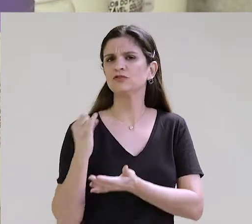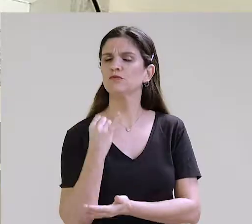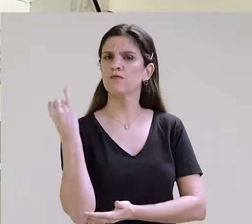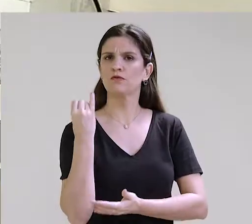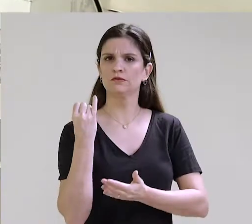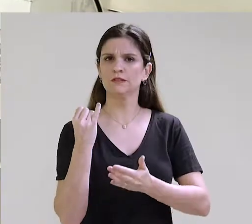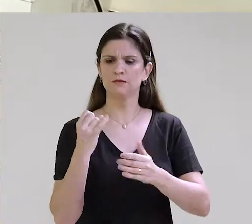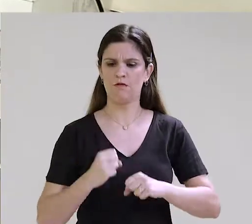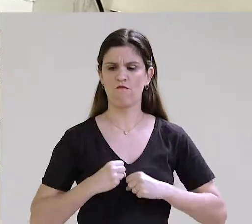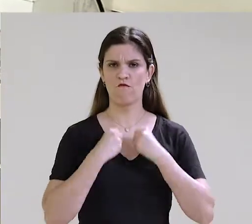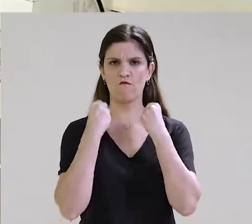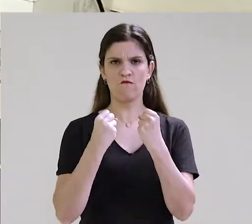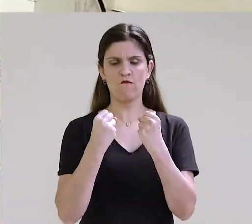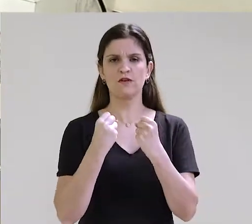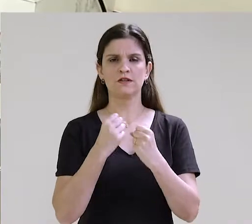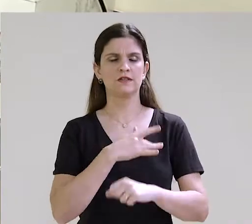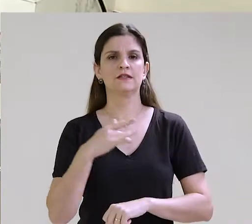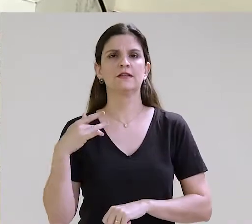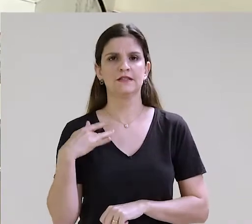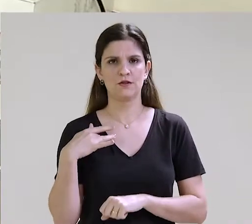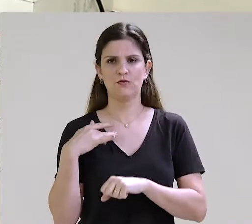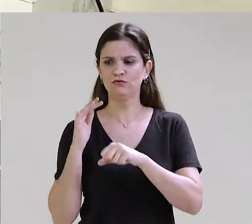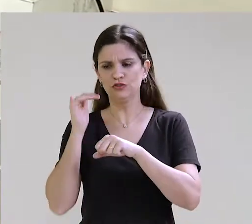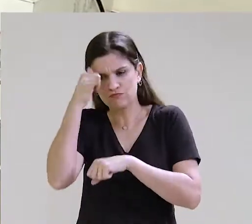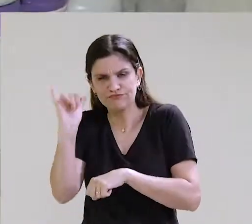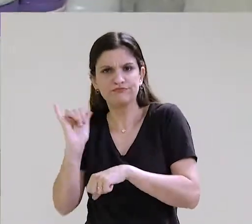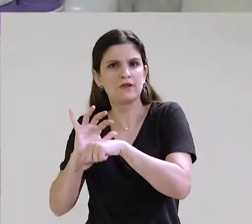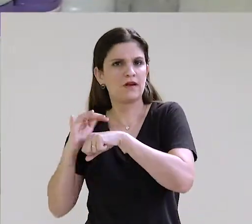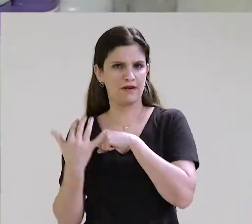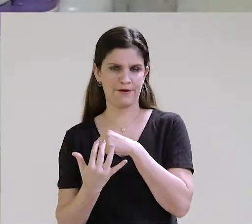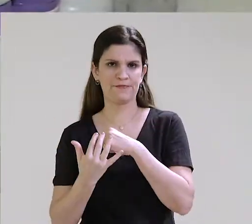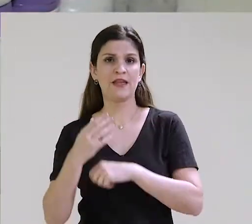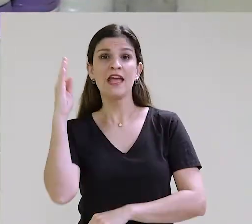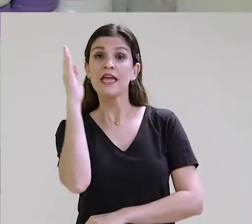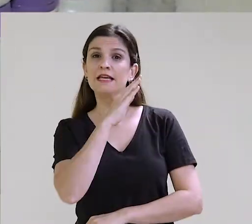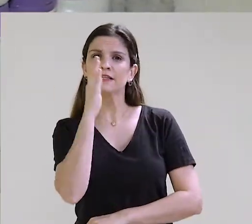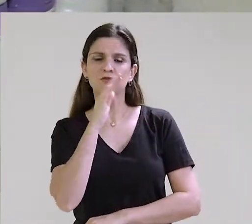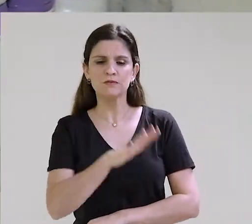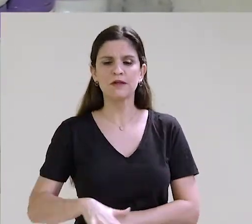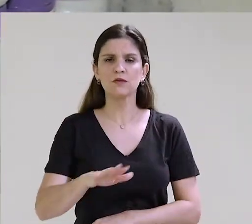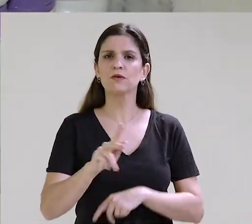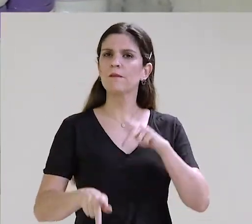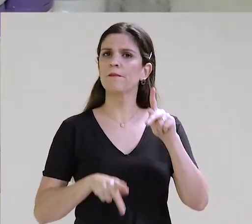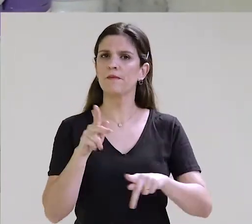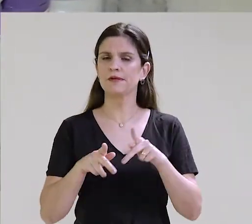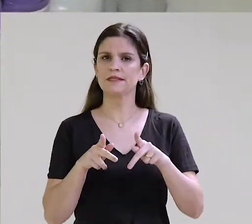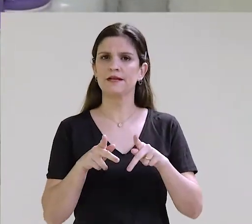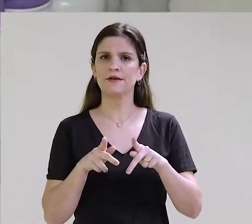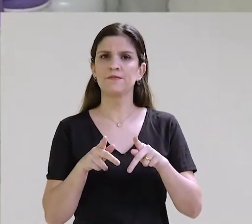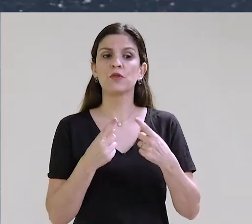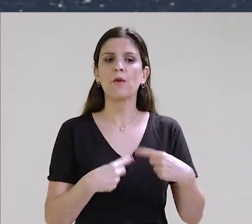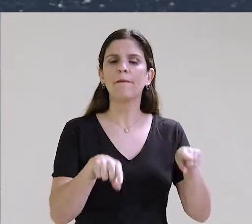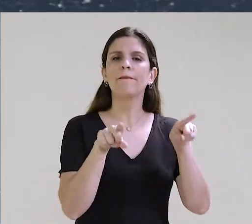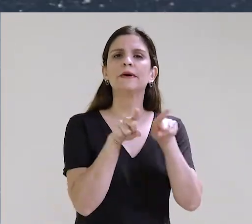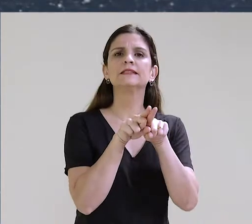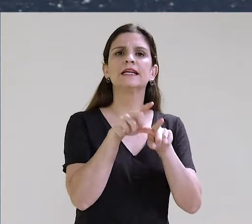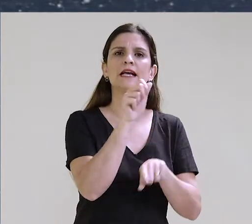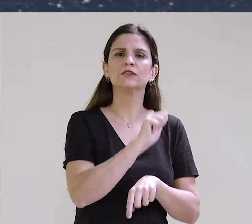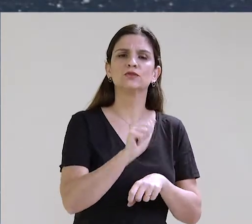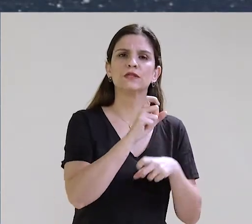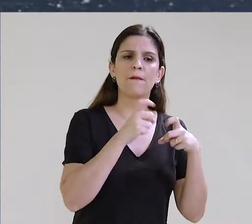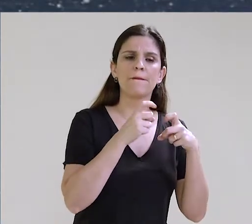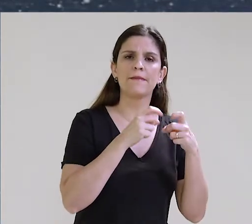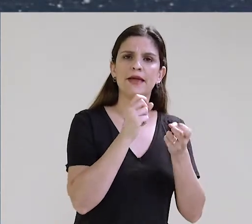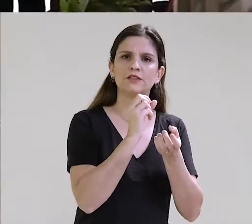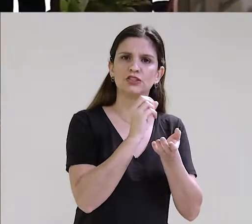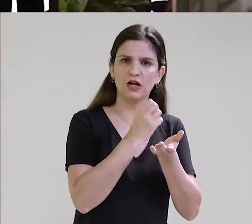organismo e prevenir contra a Covid-19, sendo fornecido gratuitamente à população por meio da